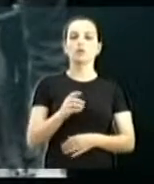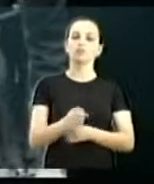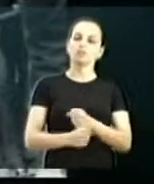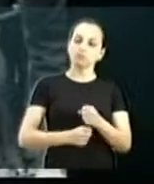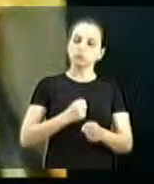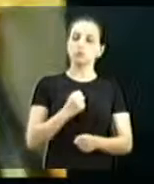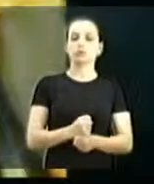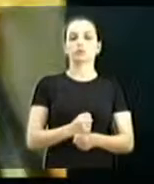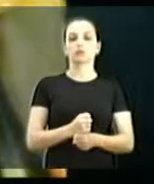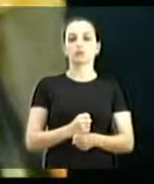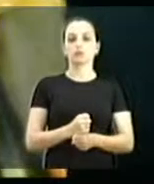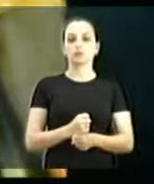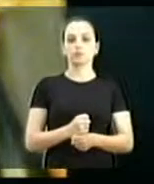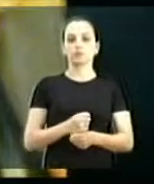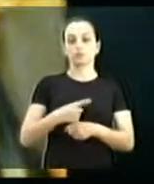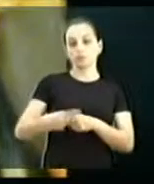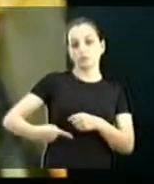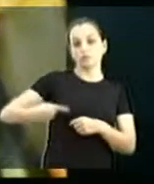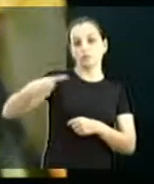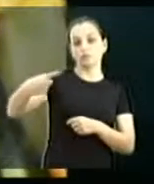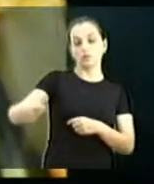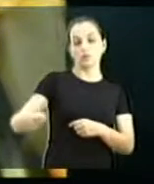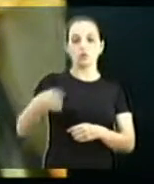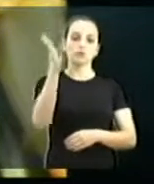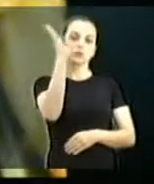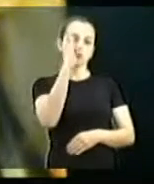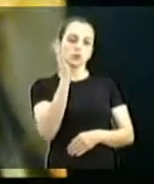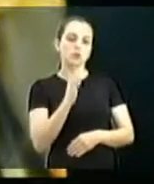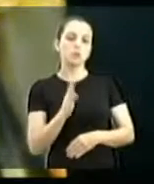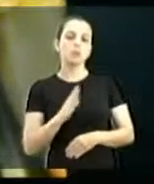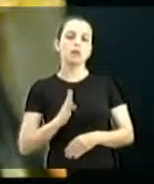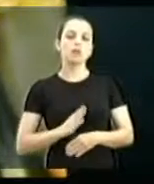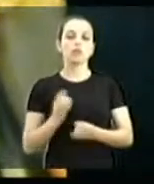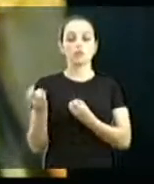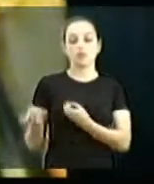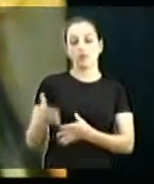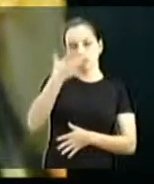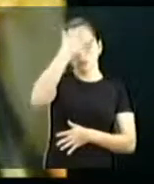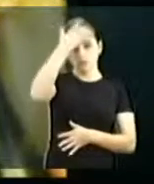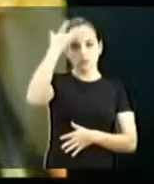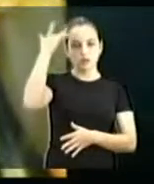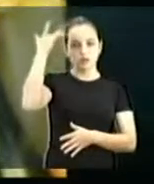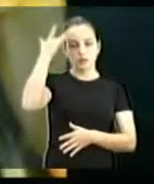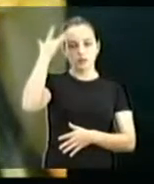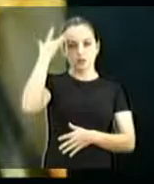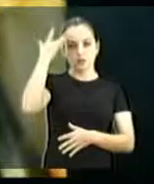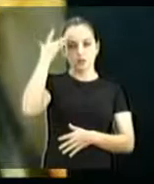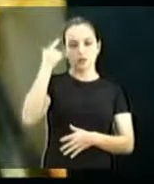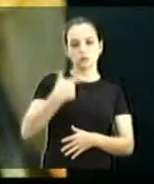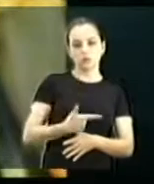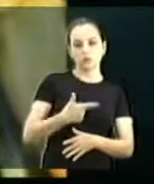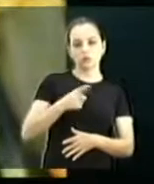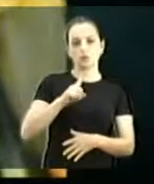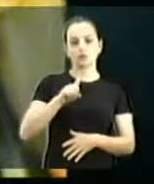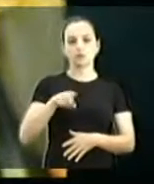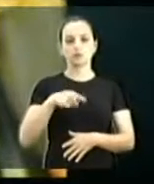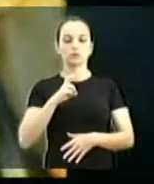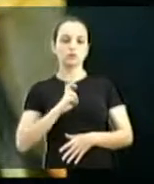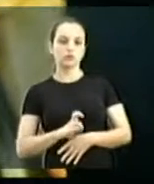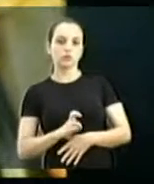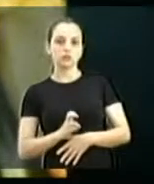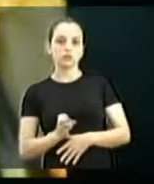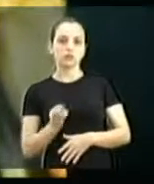Pode passar outro? No Brasil, o tráfico de pessoas faz cerca de 2,5 milhões de vítimas.